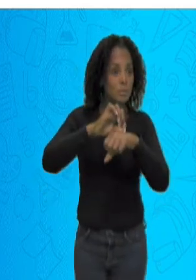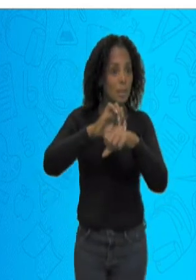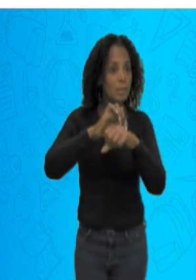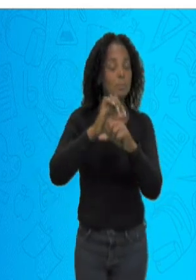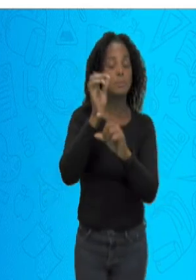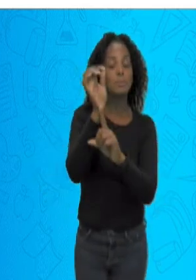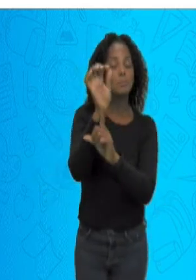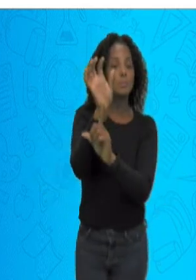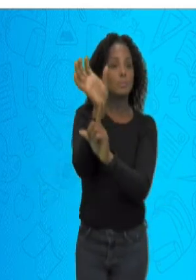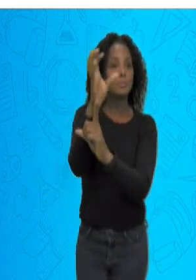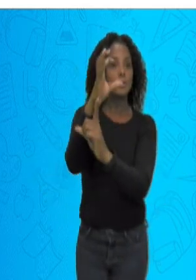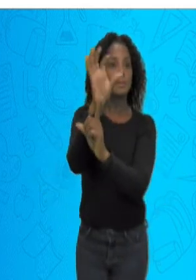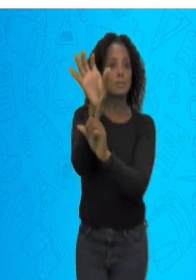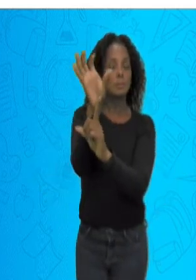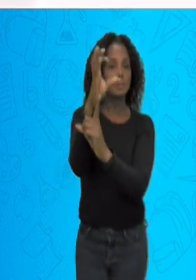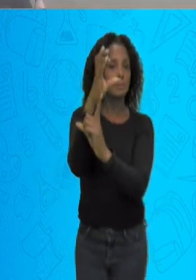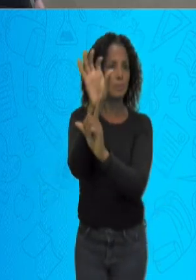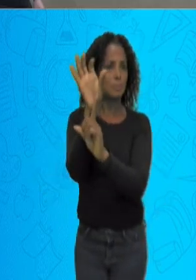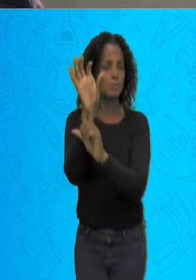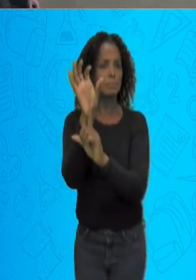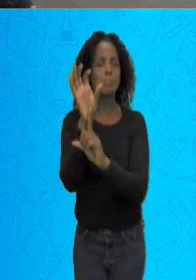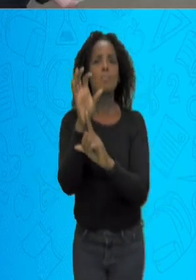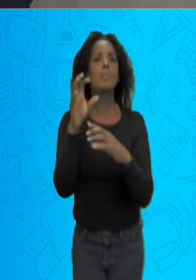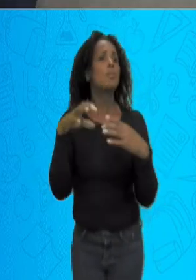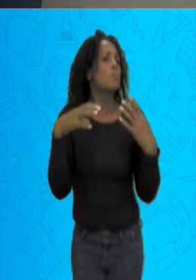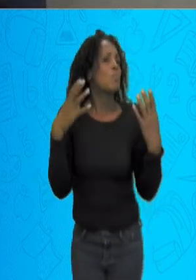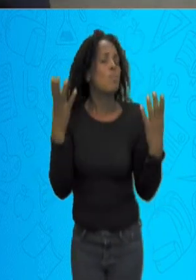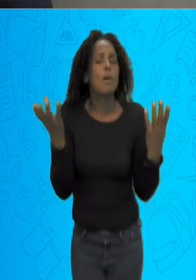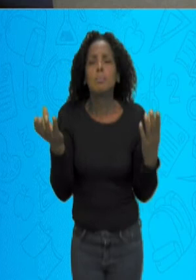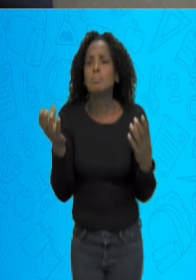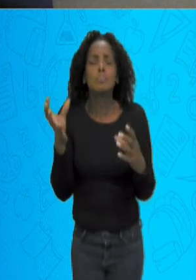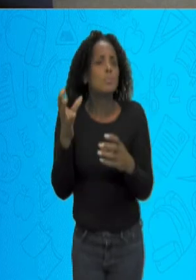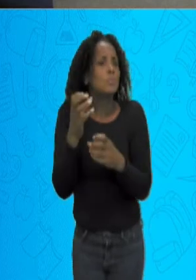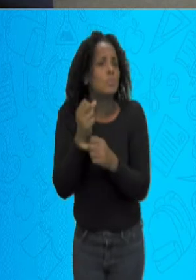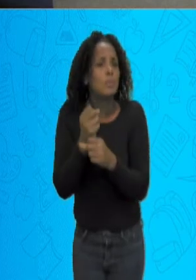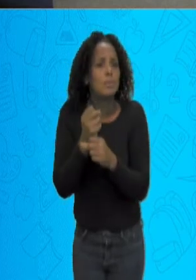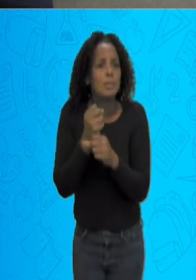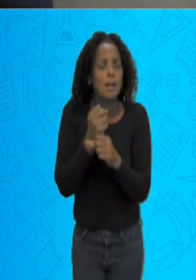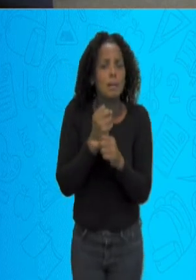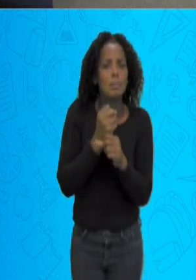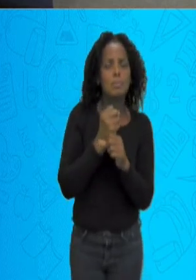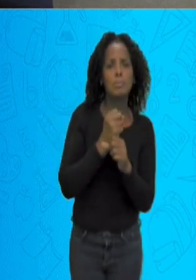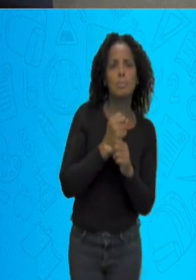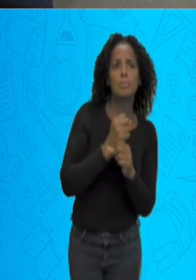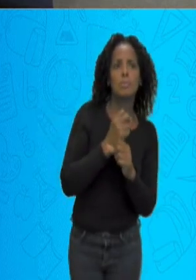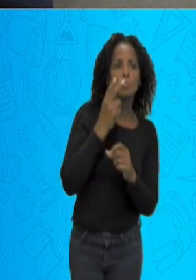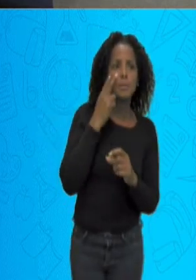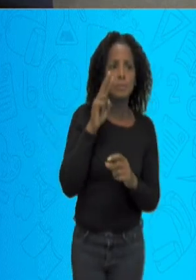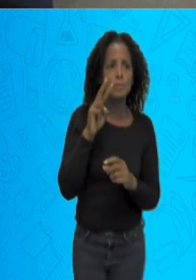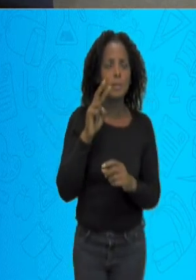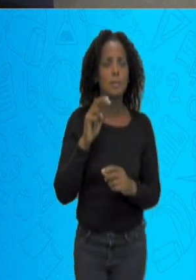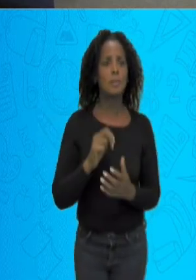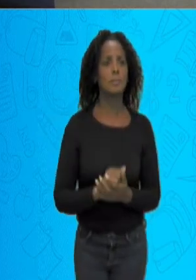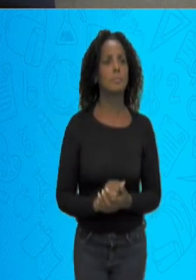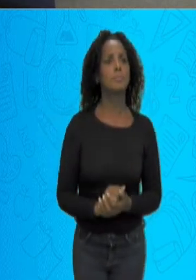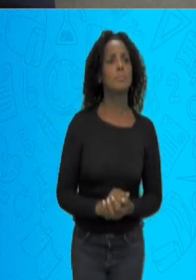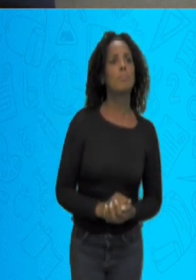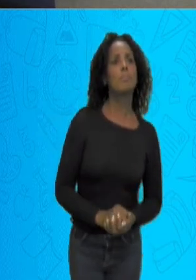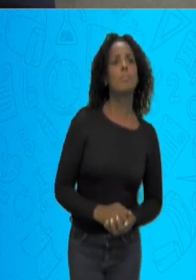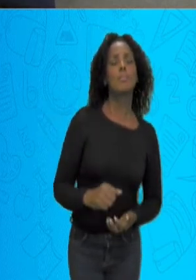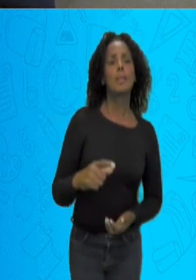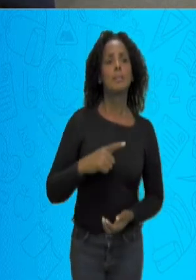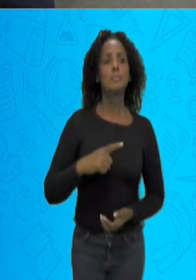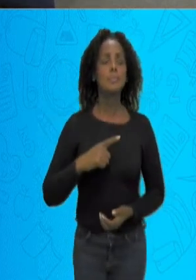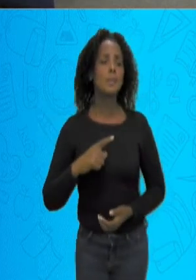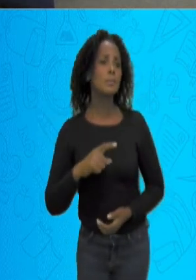girassol. Será que aí vai dar qual a quantidade? Olha, novamente, cinco minhocas. Desculpa, esqueci